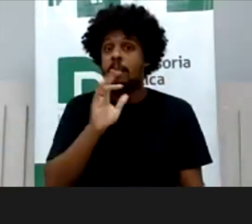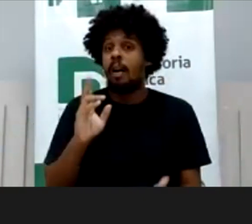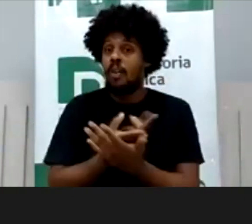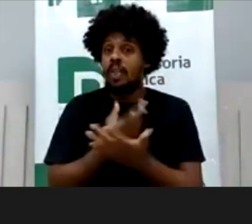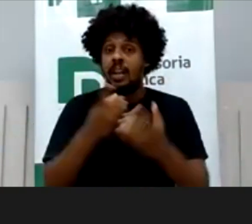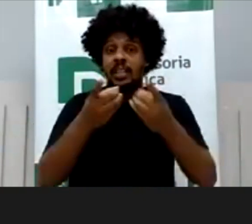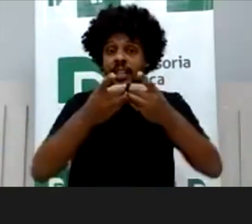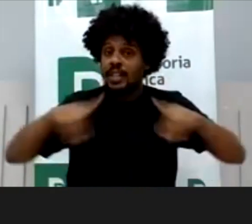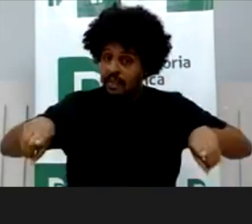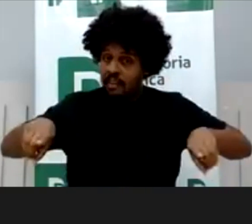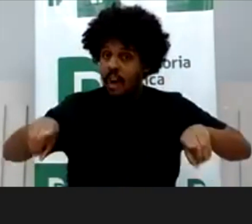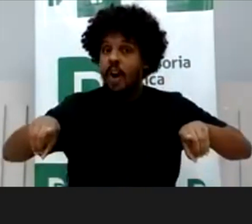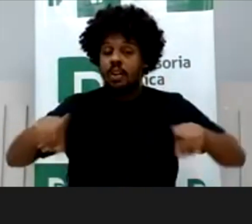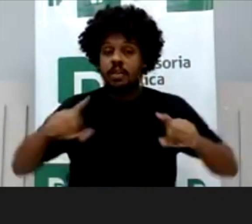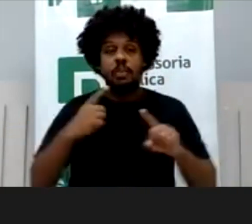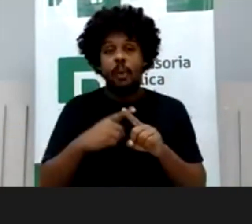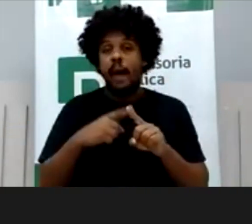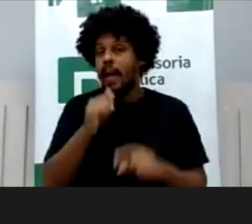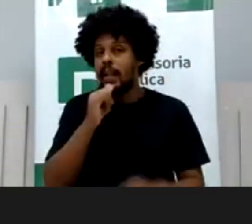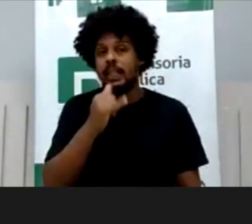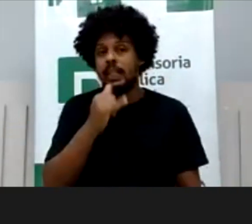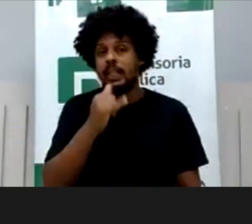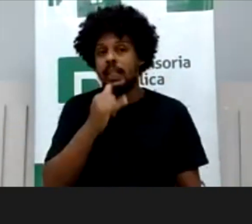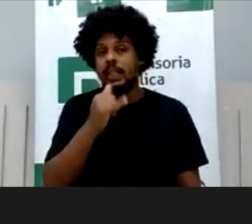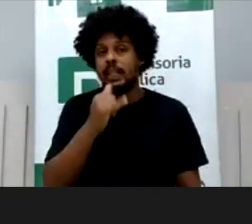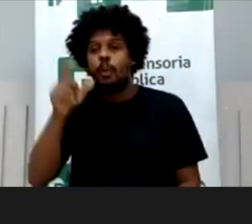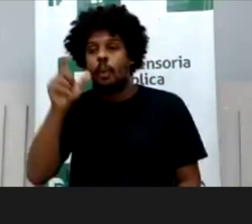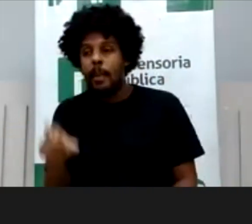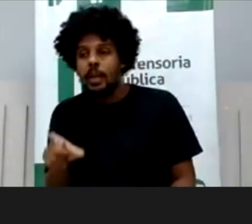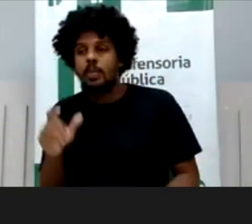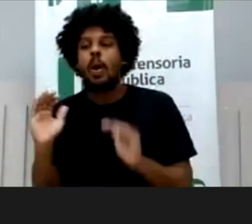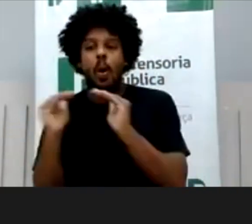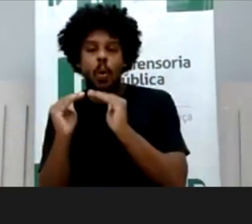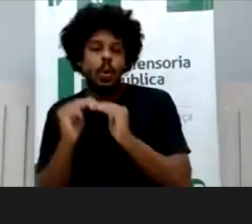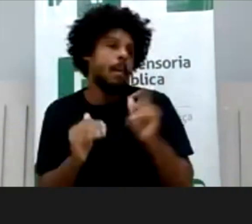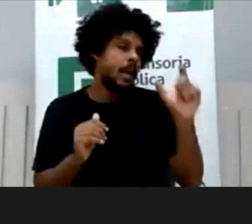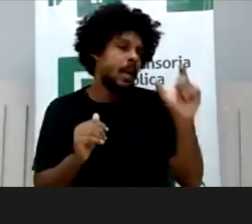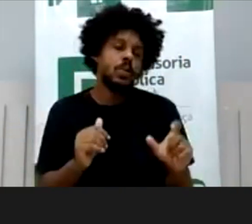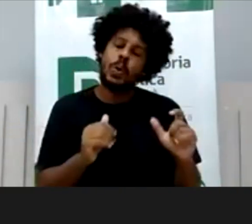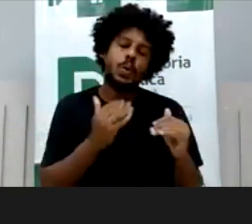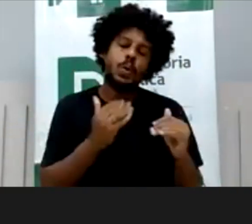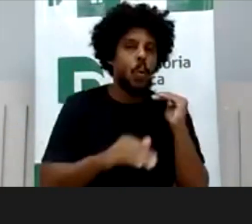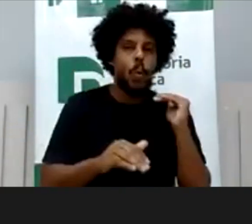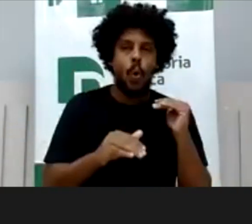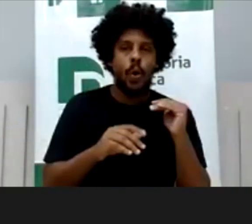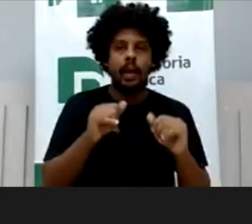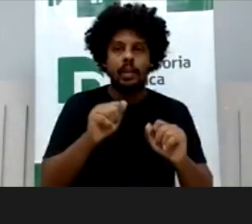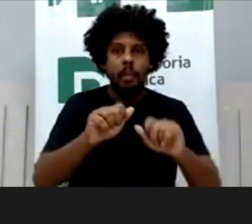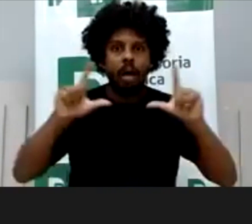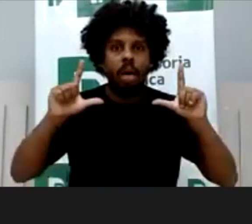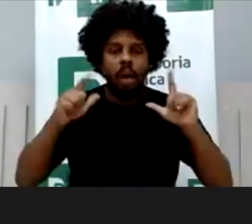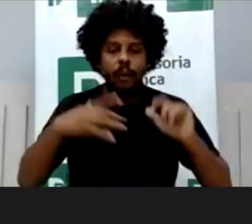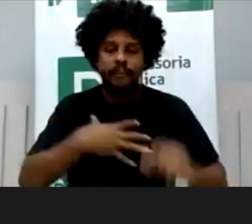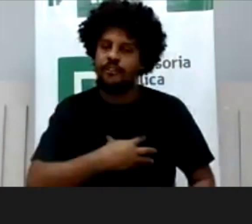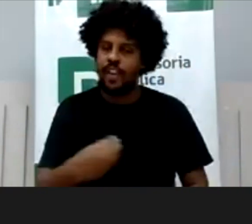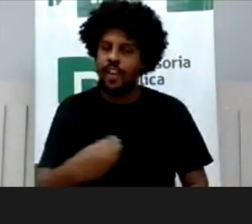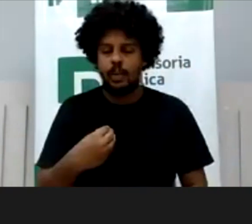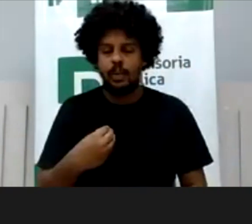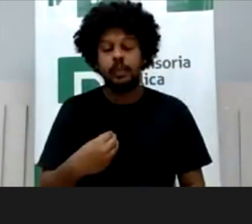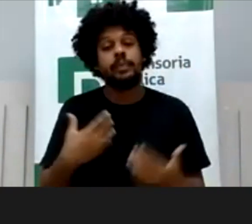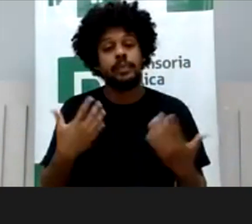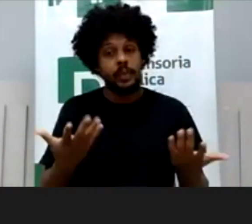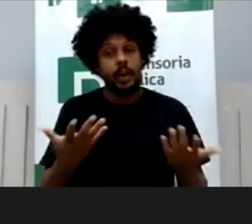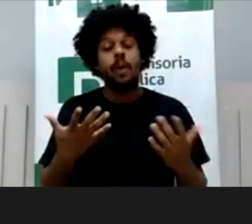discordam com relação a isso, a superexposição não só da família, porque hoje a gente tem a tendência de que o mundo virtual é uma